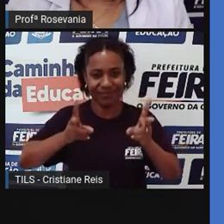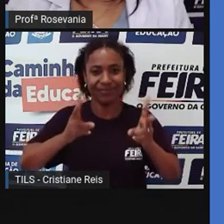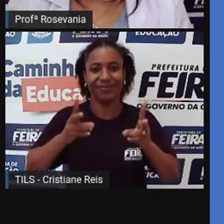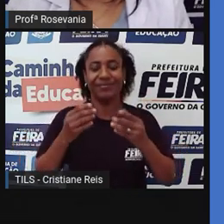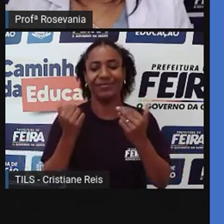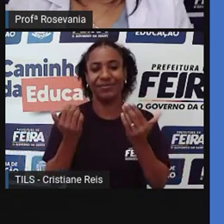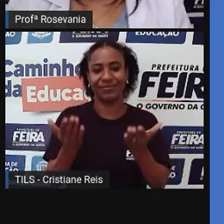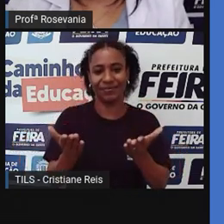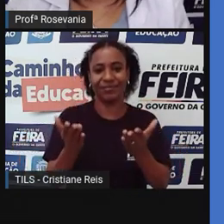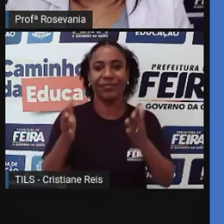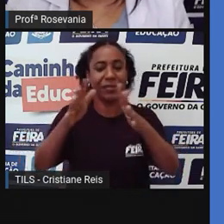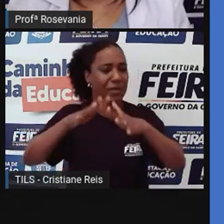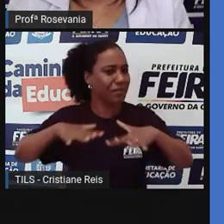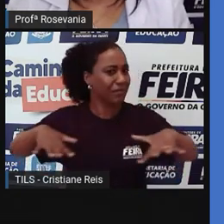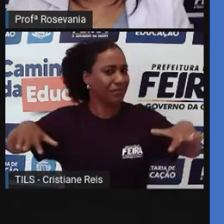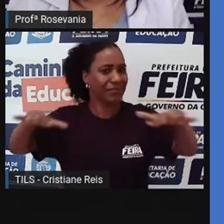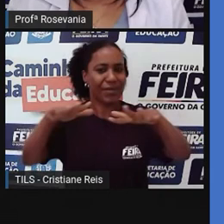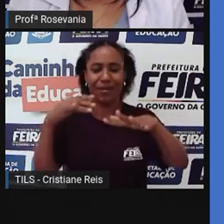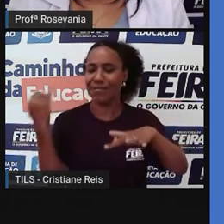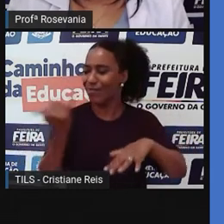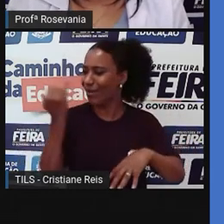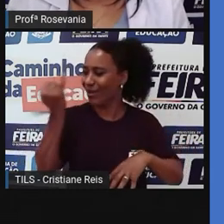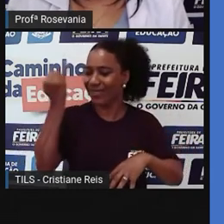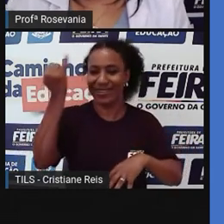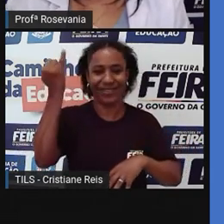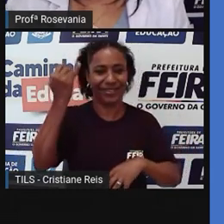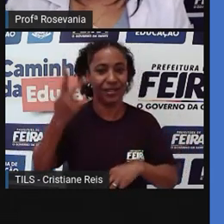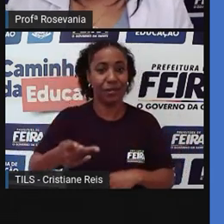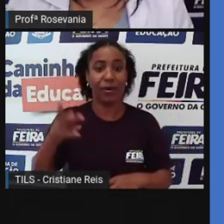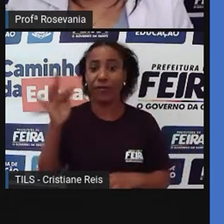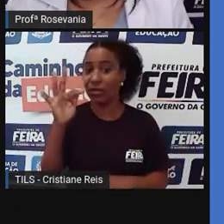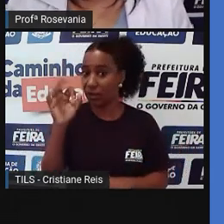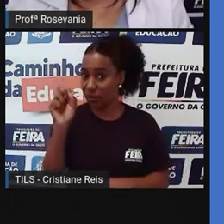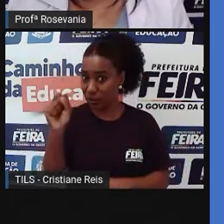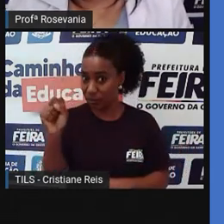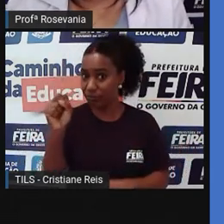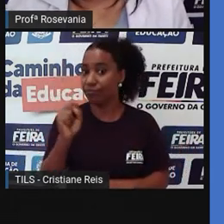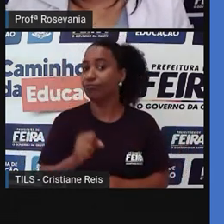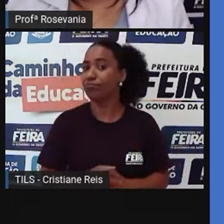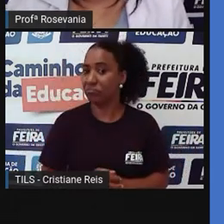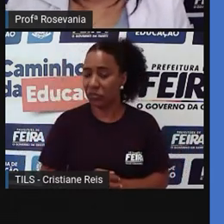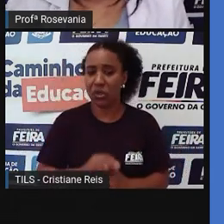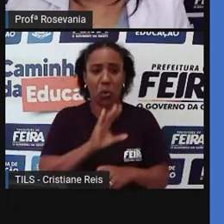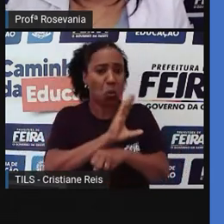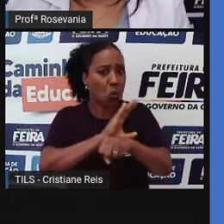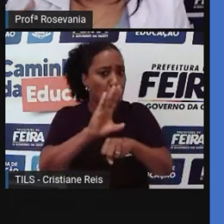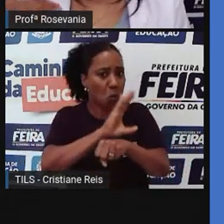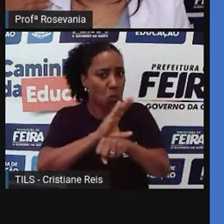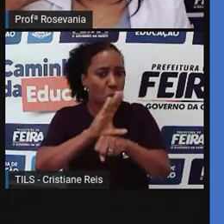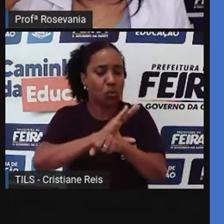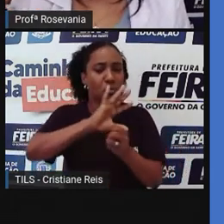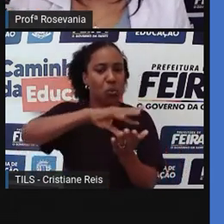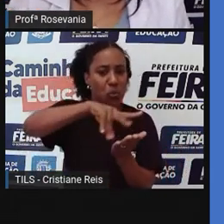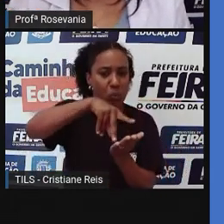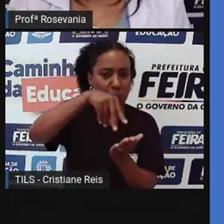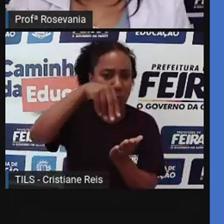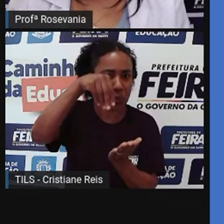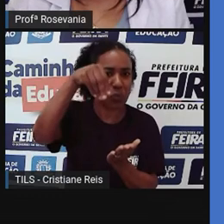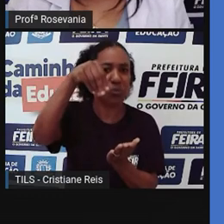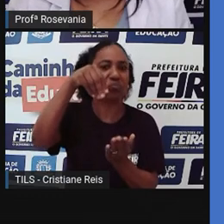principalmente para o espaço, né, geográfico de Feira de Santana, é que ele oferece uma série de cursos voltados, né, para